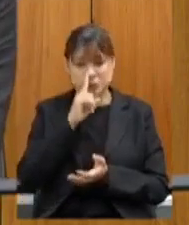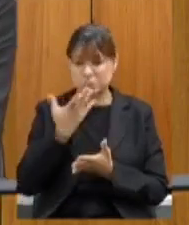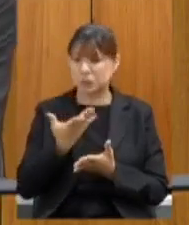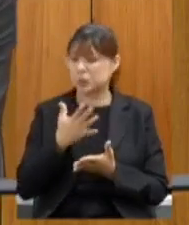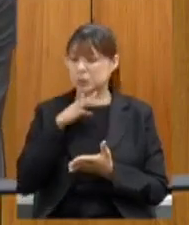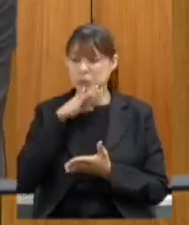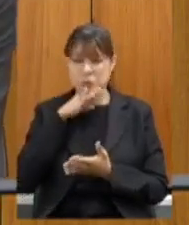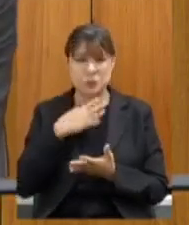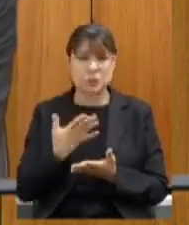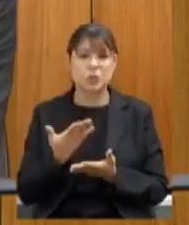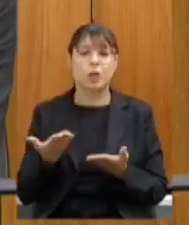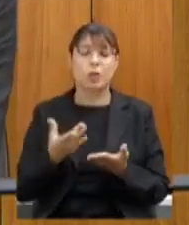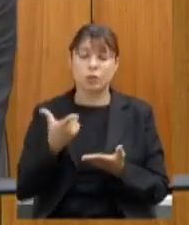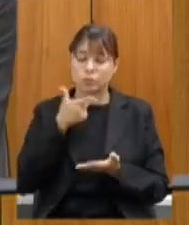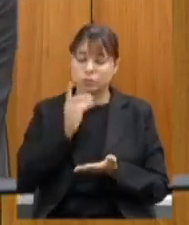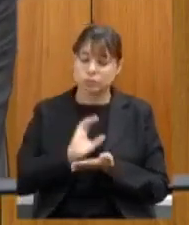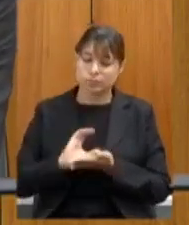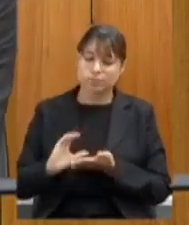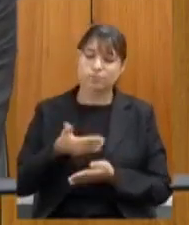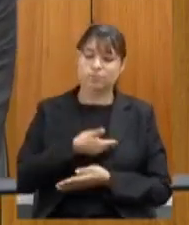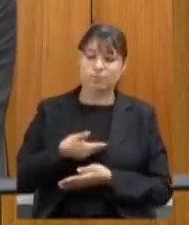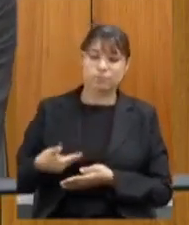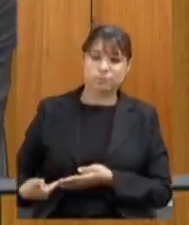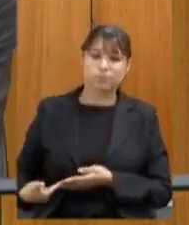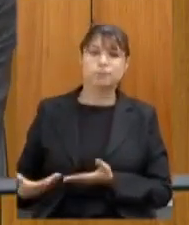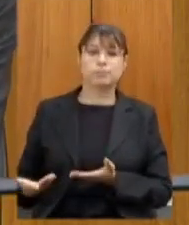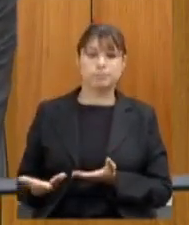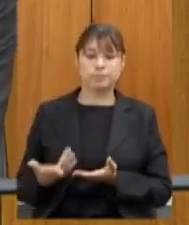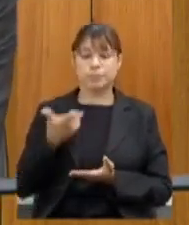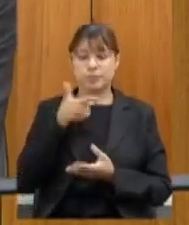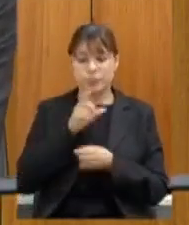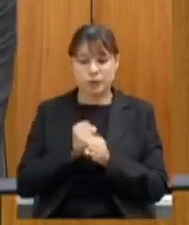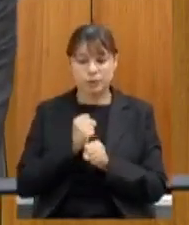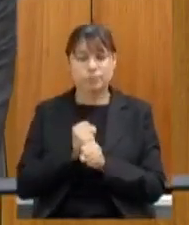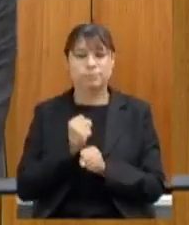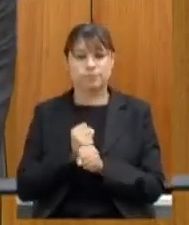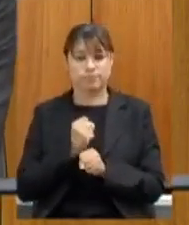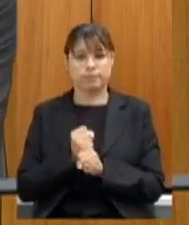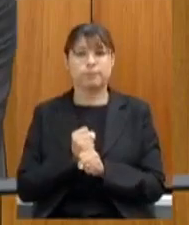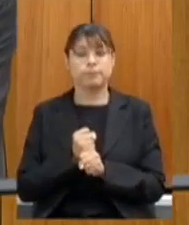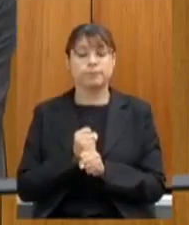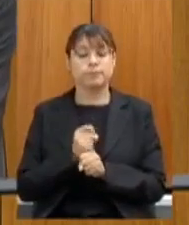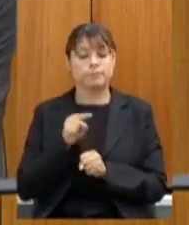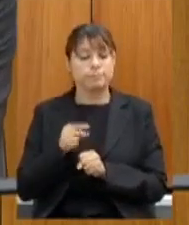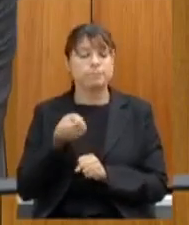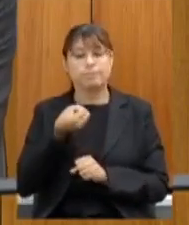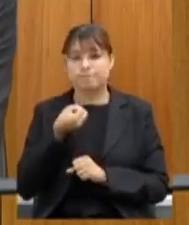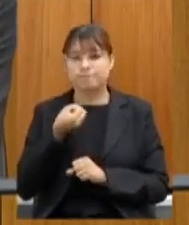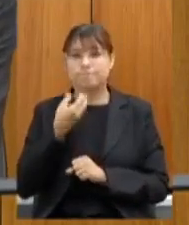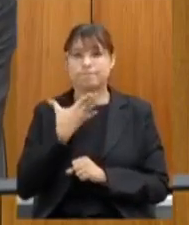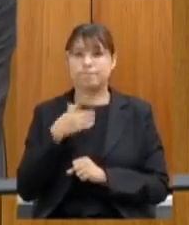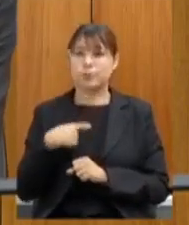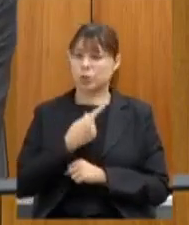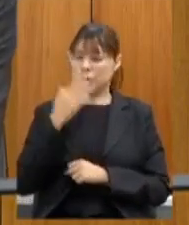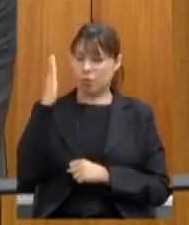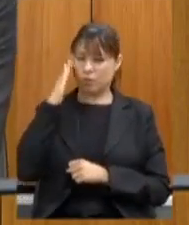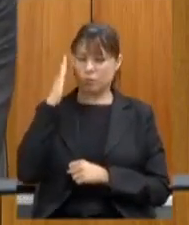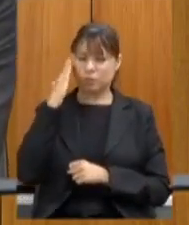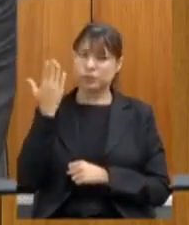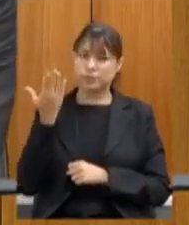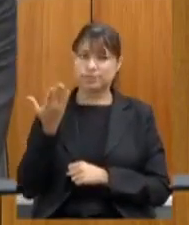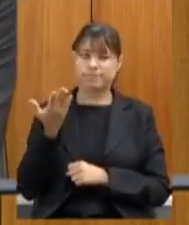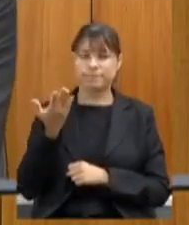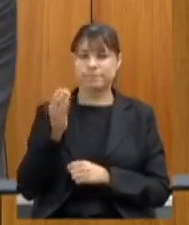recebendo recursos do governo para executar em suas obras e isso tem feito um bem enorme a gente sabe que